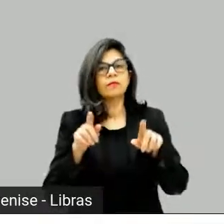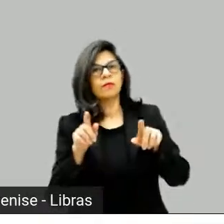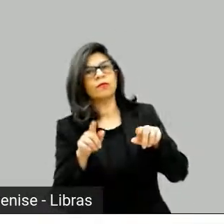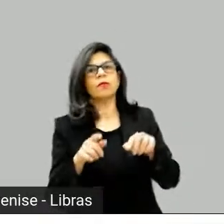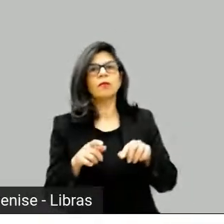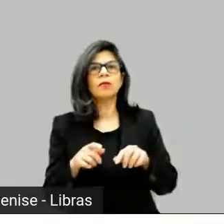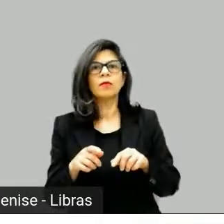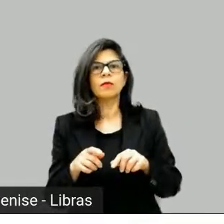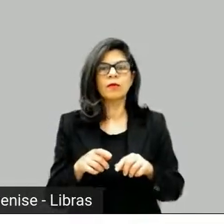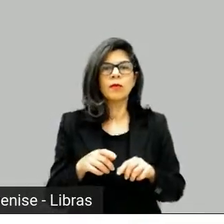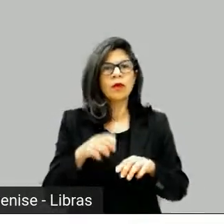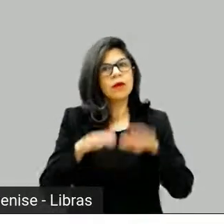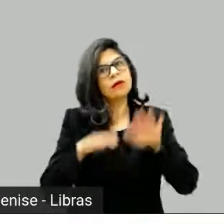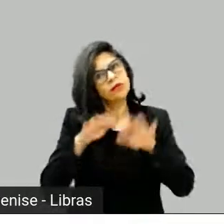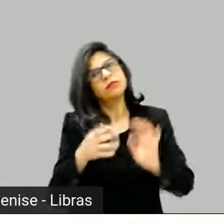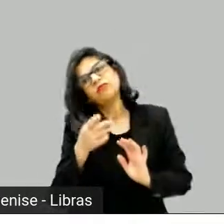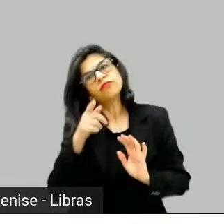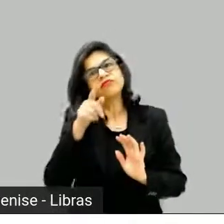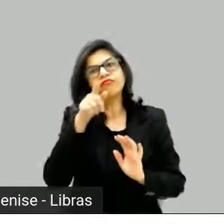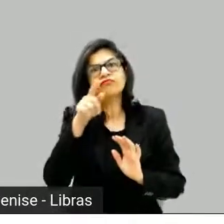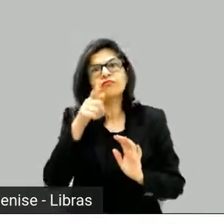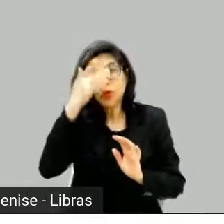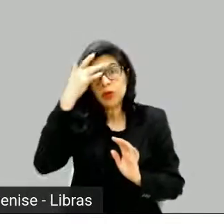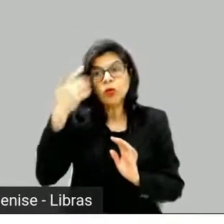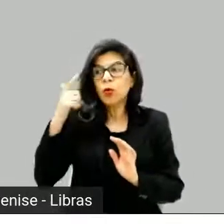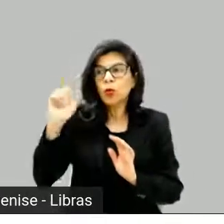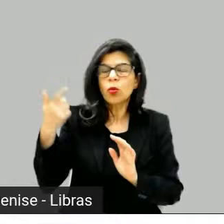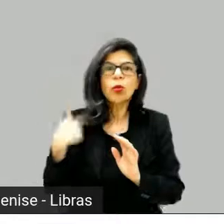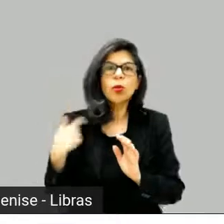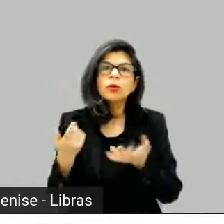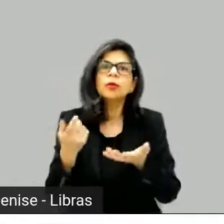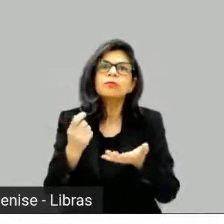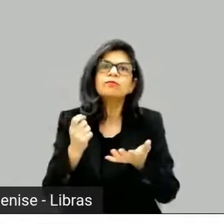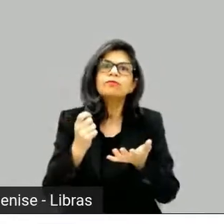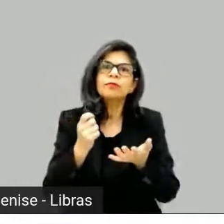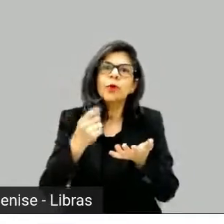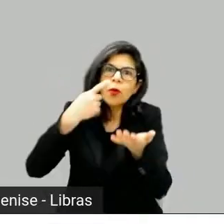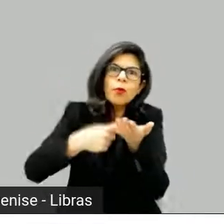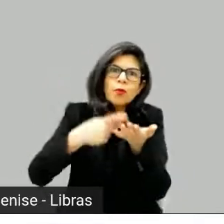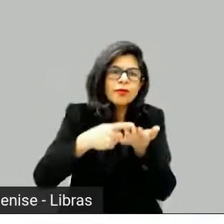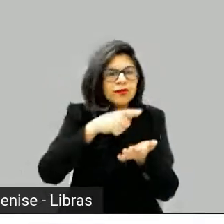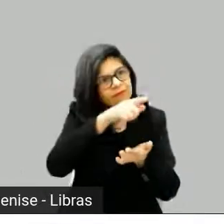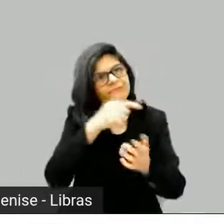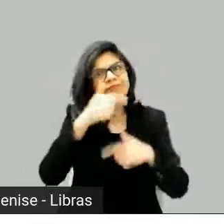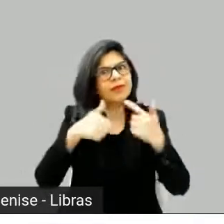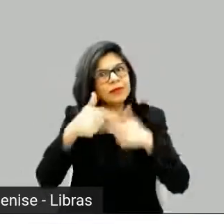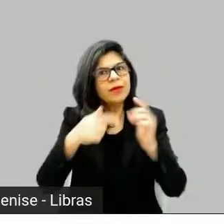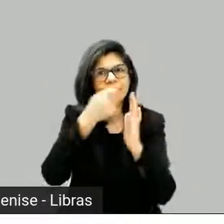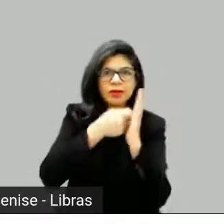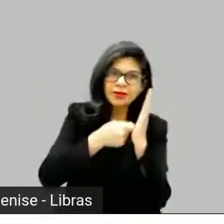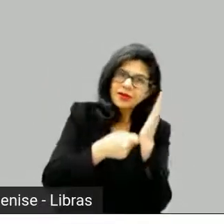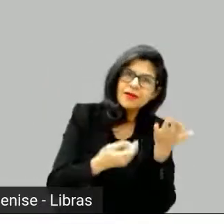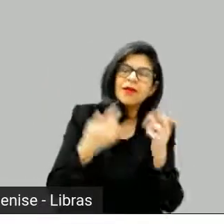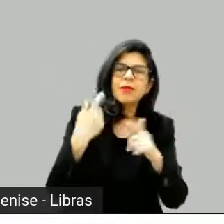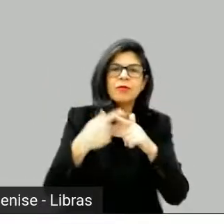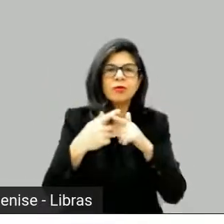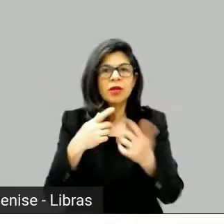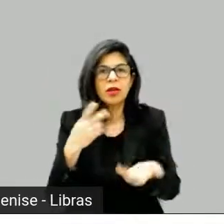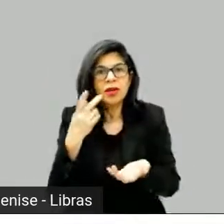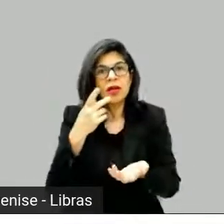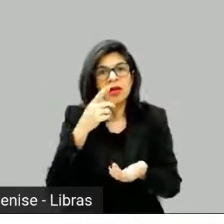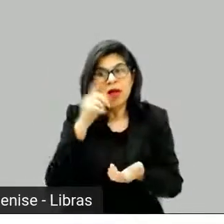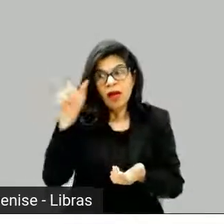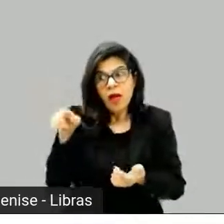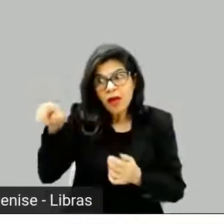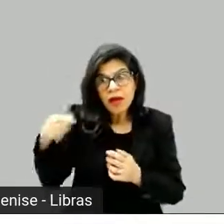sua carreira para desenvolver uma ideia de outra pessoa, né, do que uma ideia sua, do que uma coisa totalmente